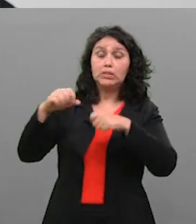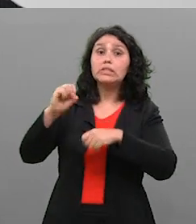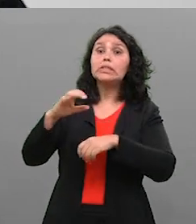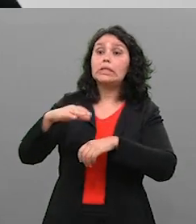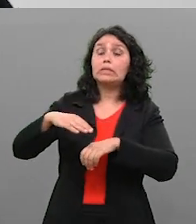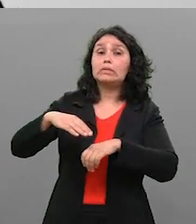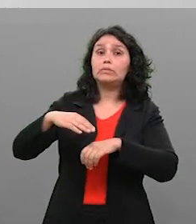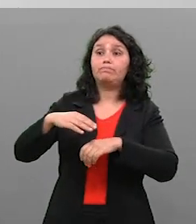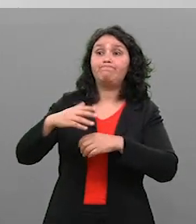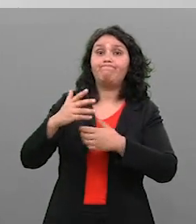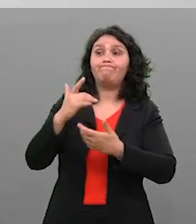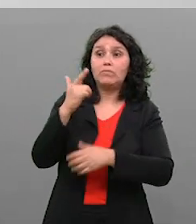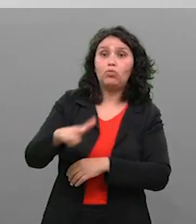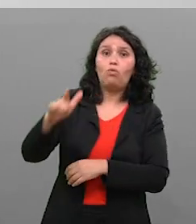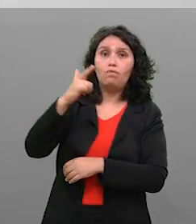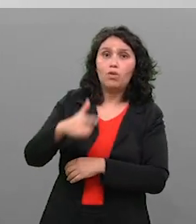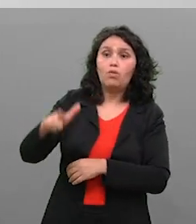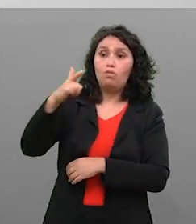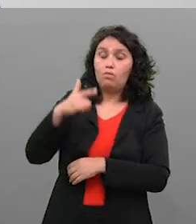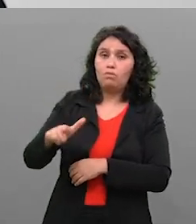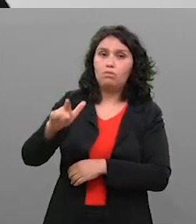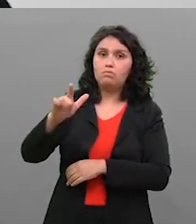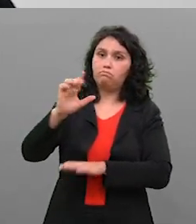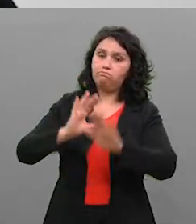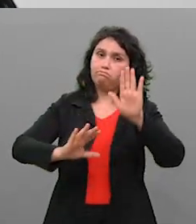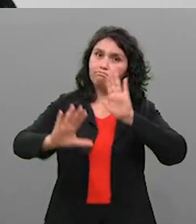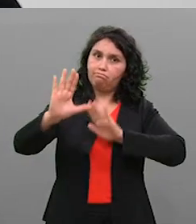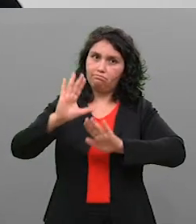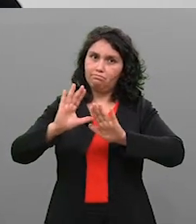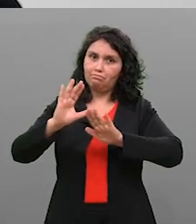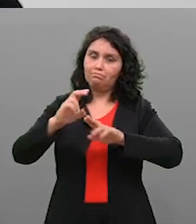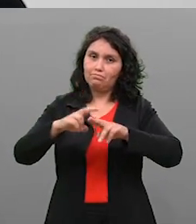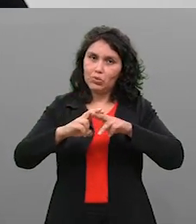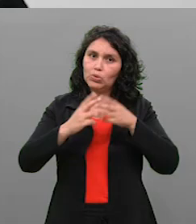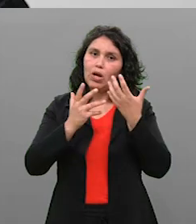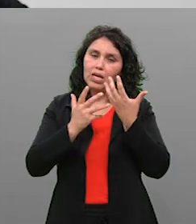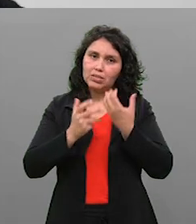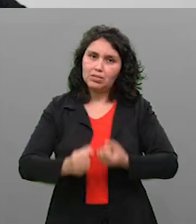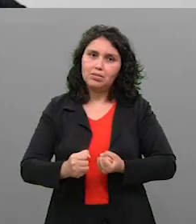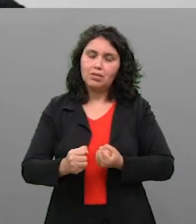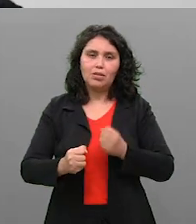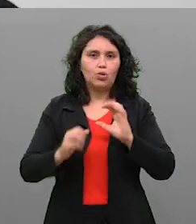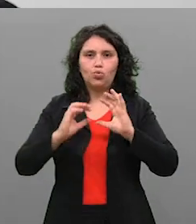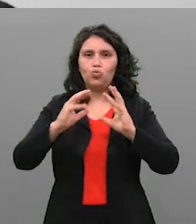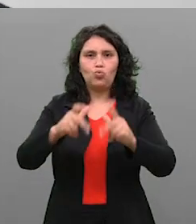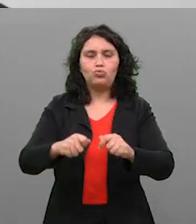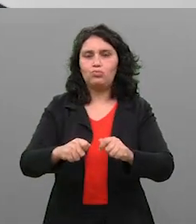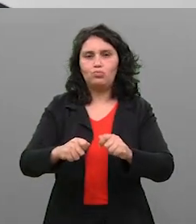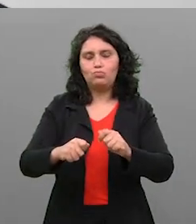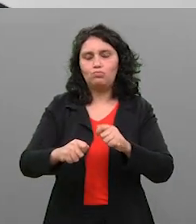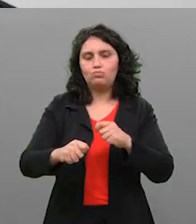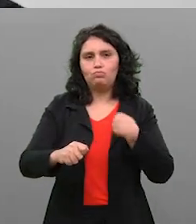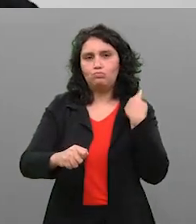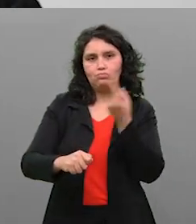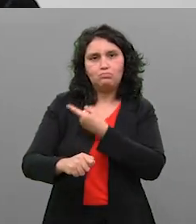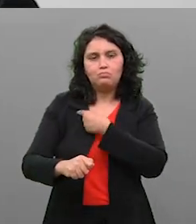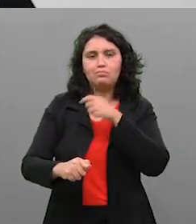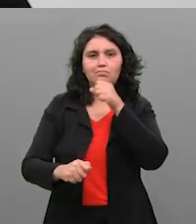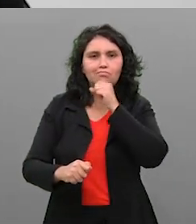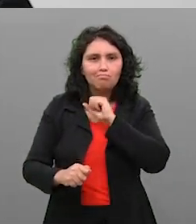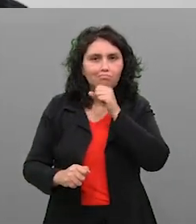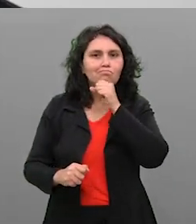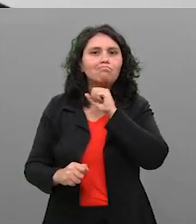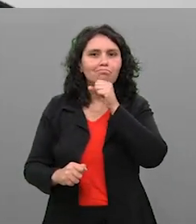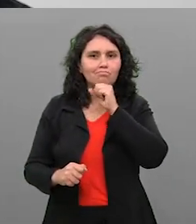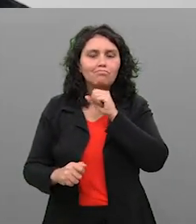tênue entre o que precisa e o que é excessivo. Então, todos nós vamos envelhecer, a não ser